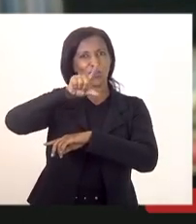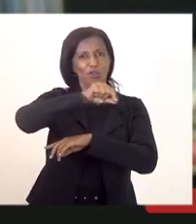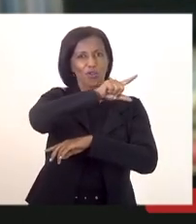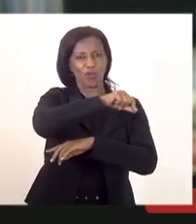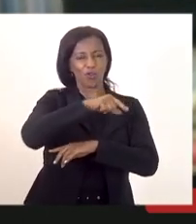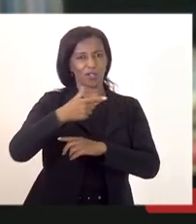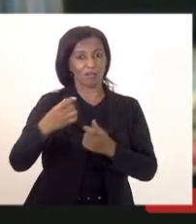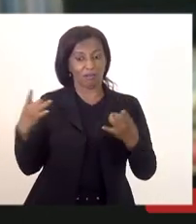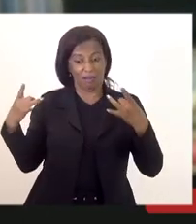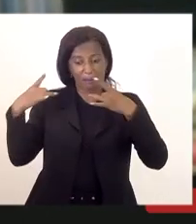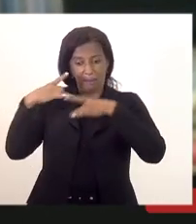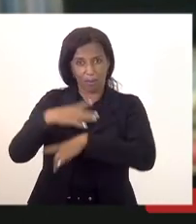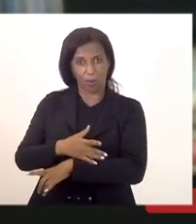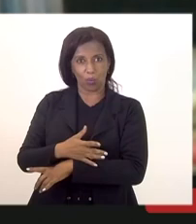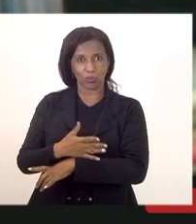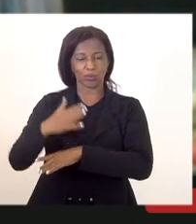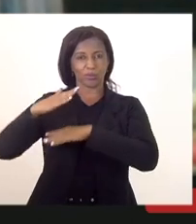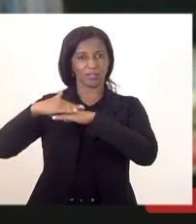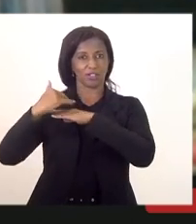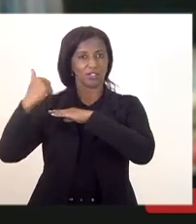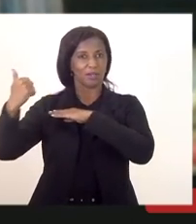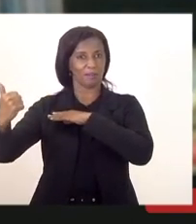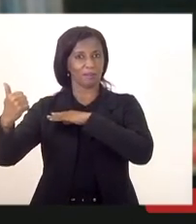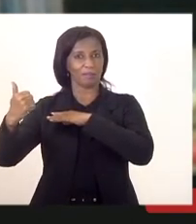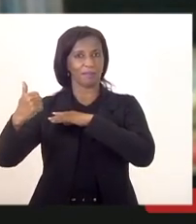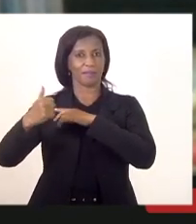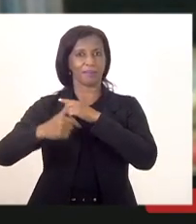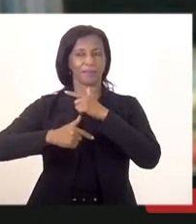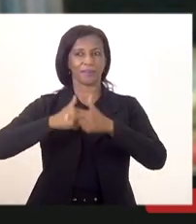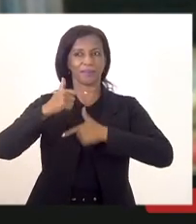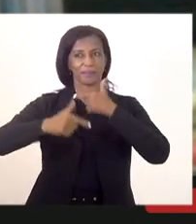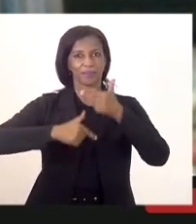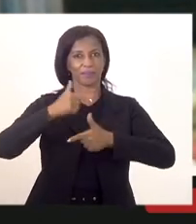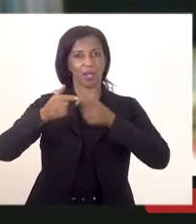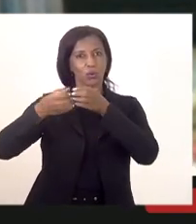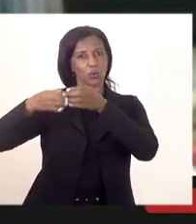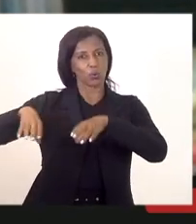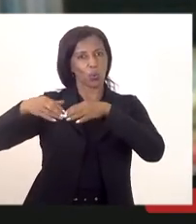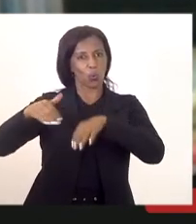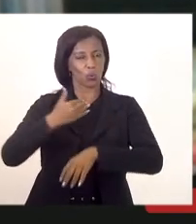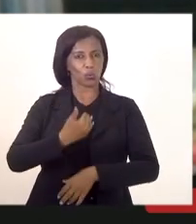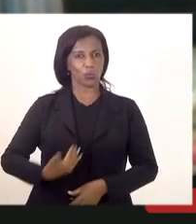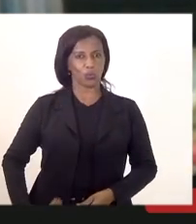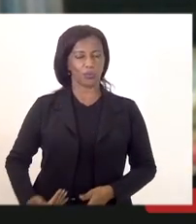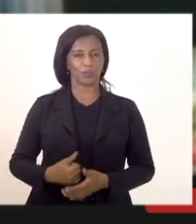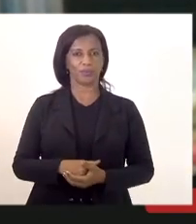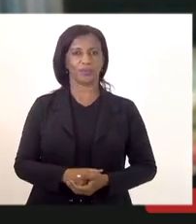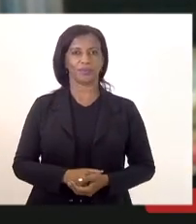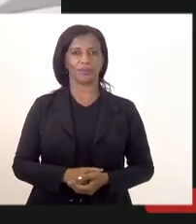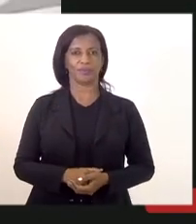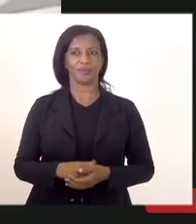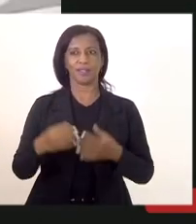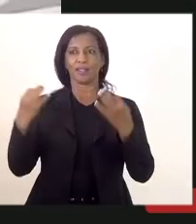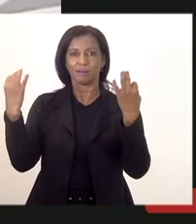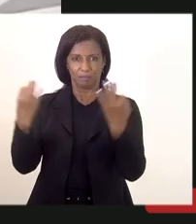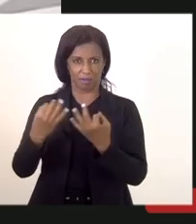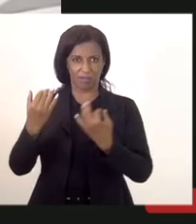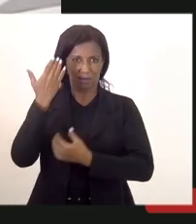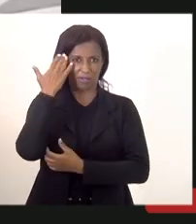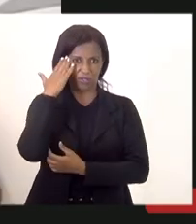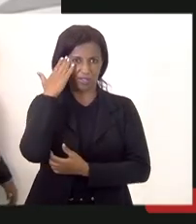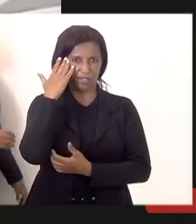estarão aptos para serem convocados a qualquer momento dentro da validade do concurso público perfeitamente eu